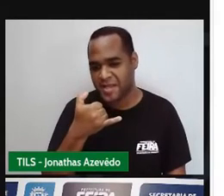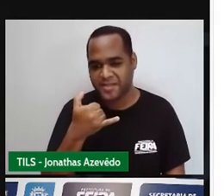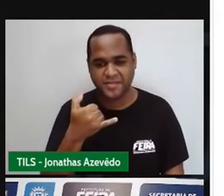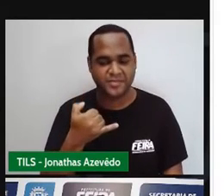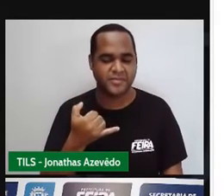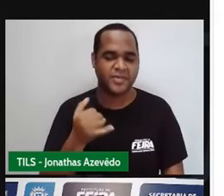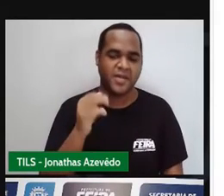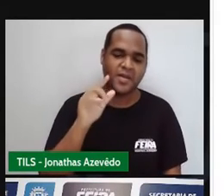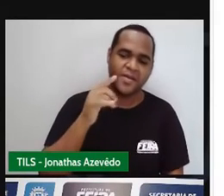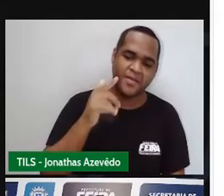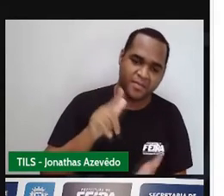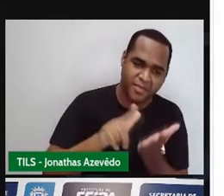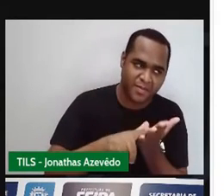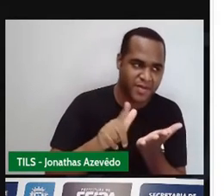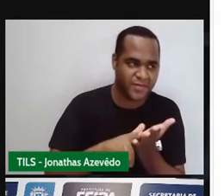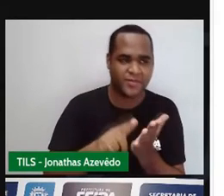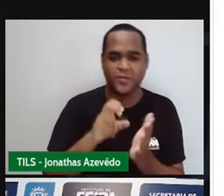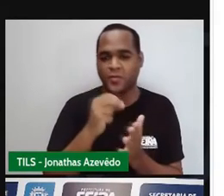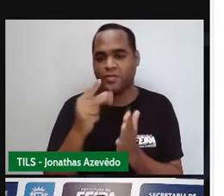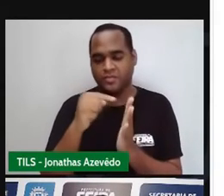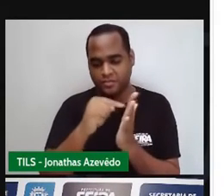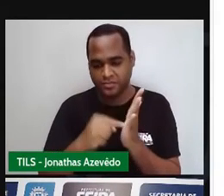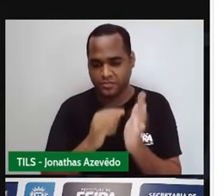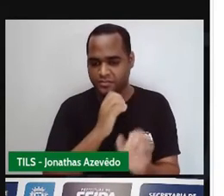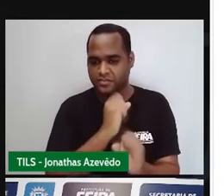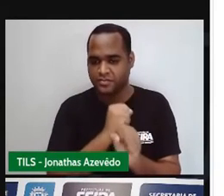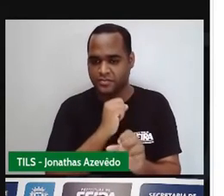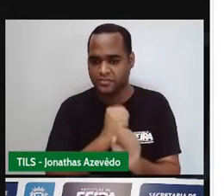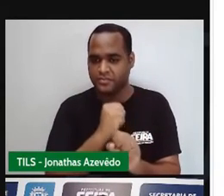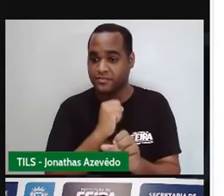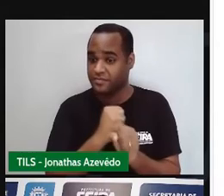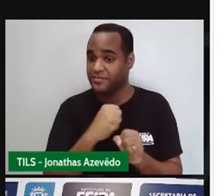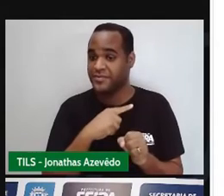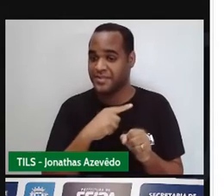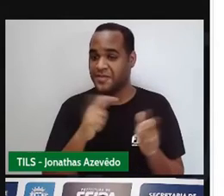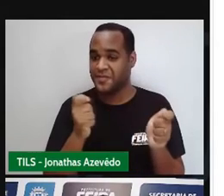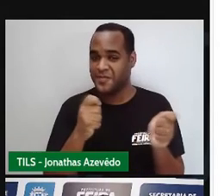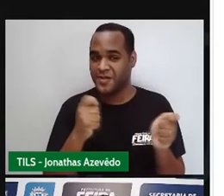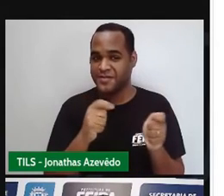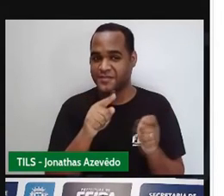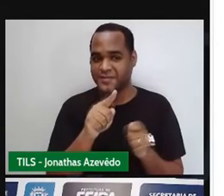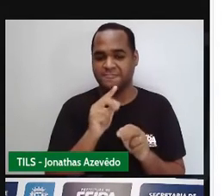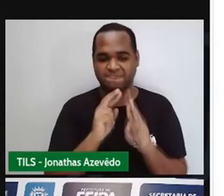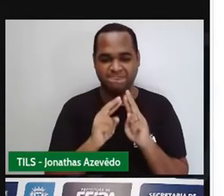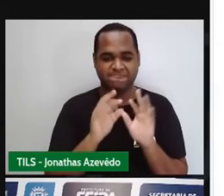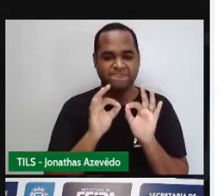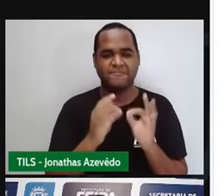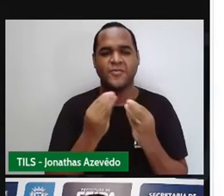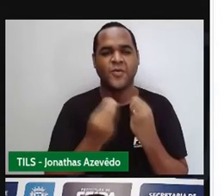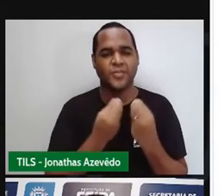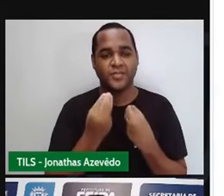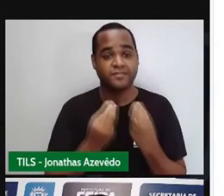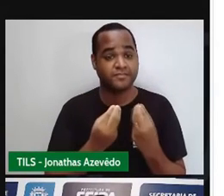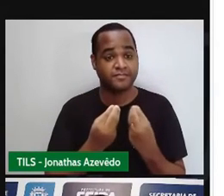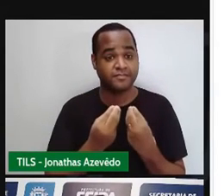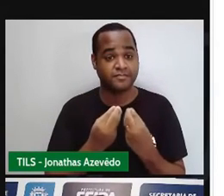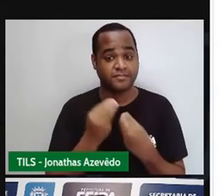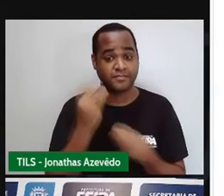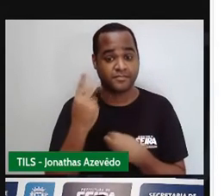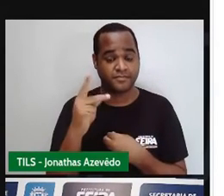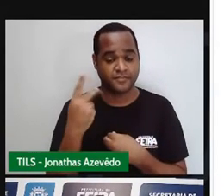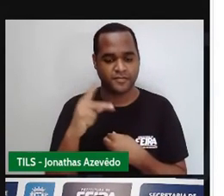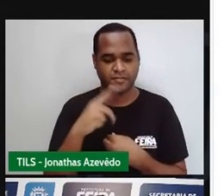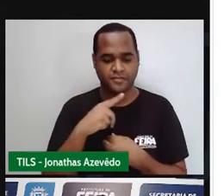papel né? Ou até uma calculadorazinha pra fazer o seguinte considere um